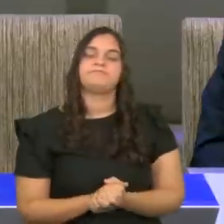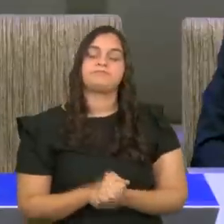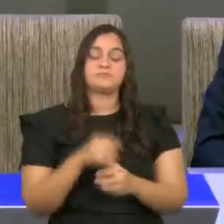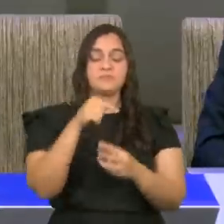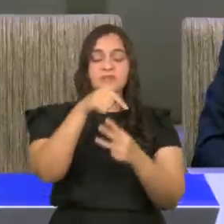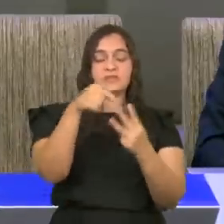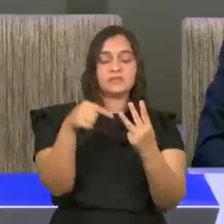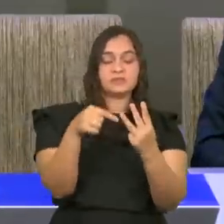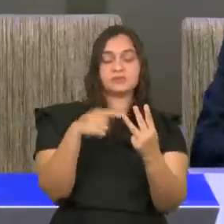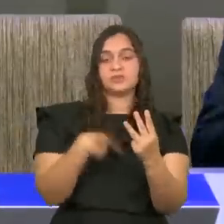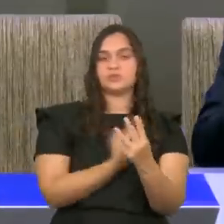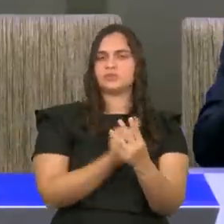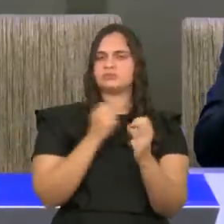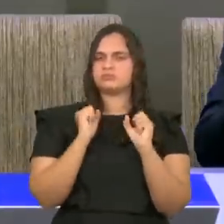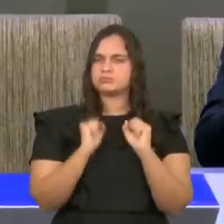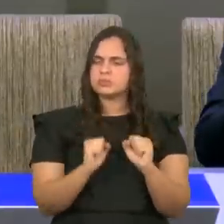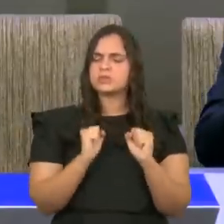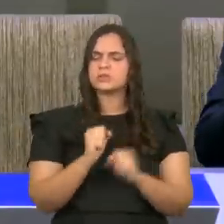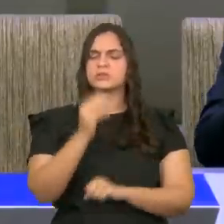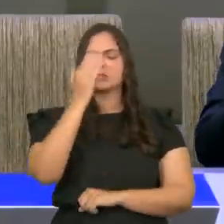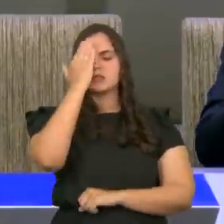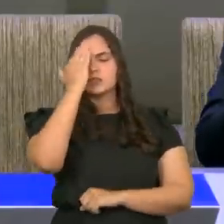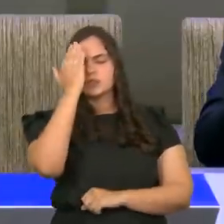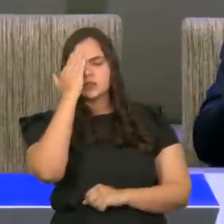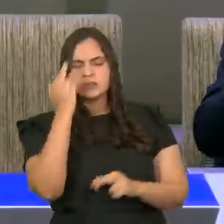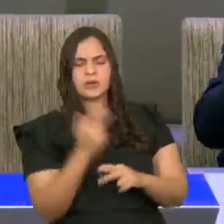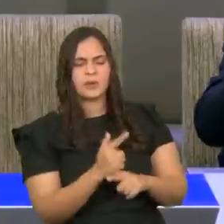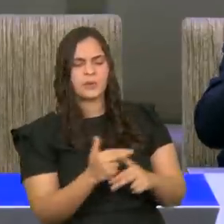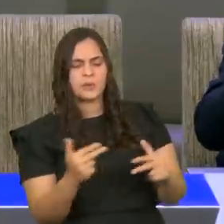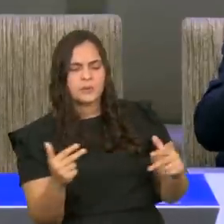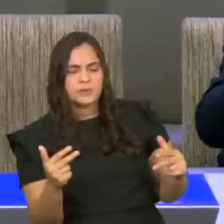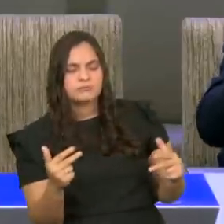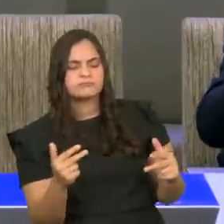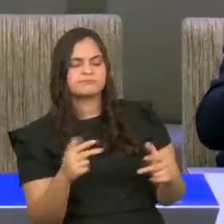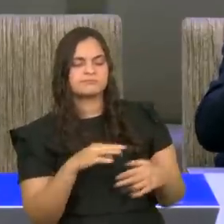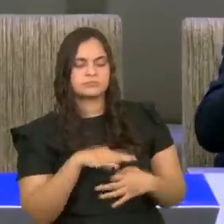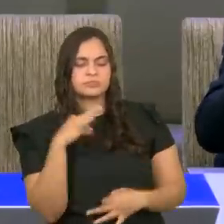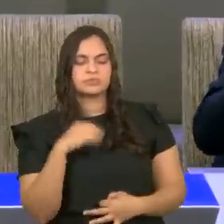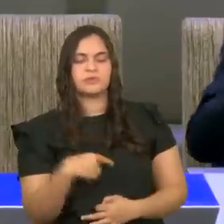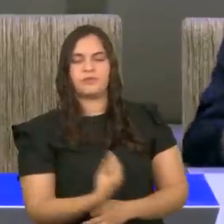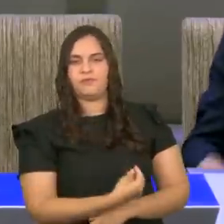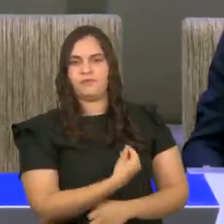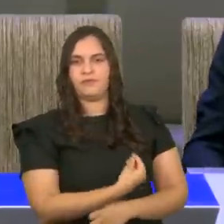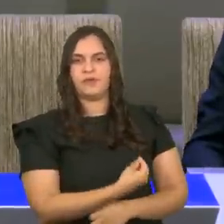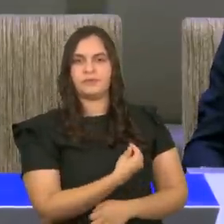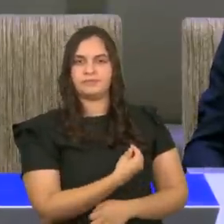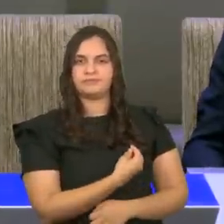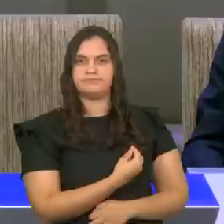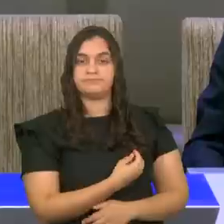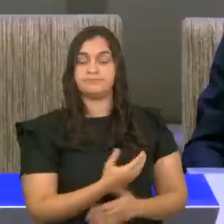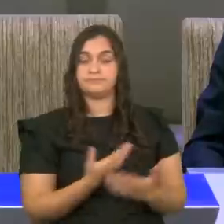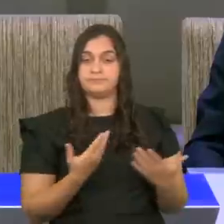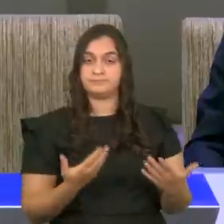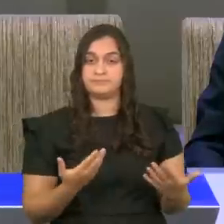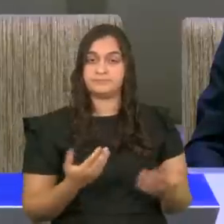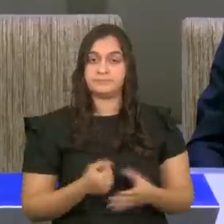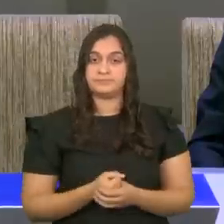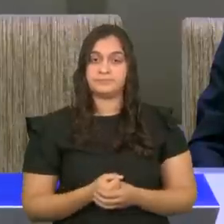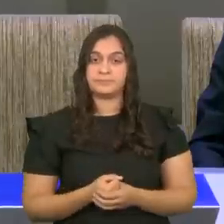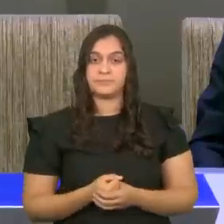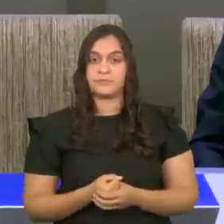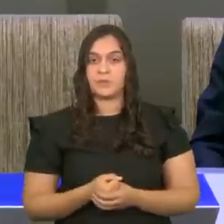espirituais, para a nossa vida. quando, no lírio, não se pode,